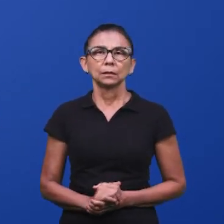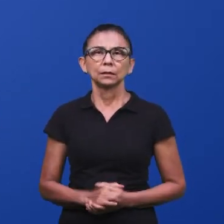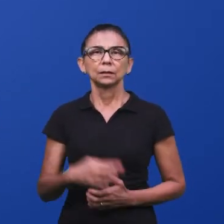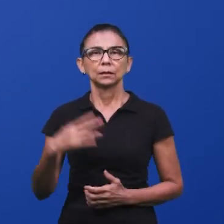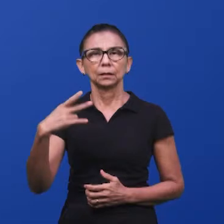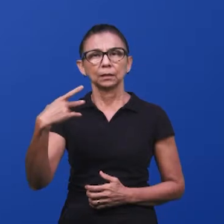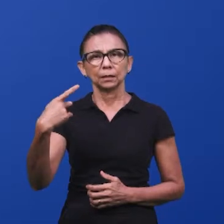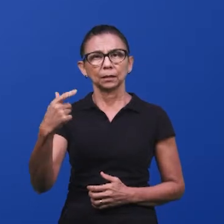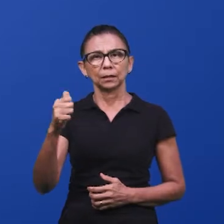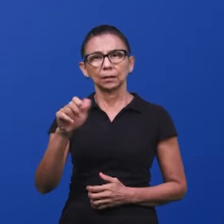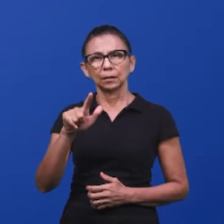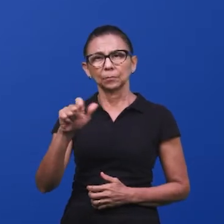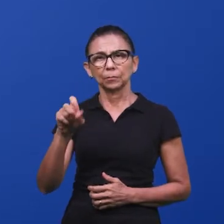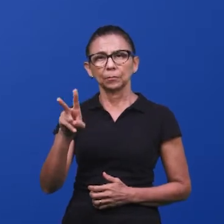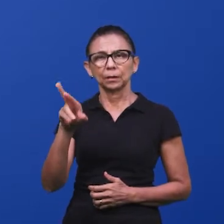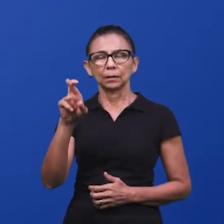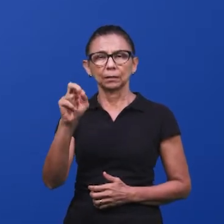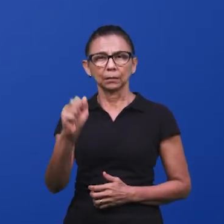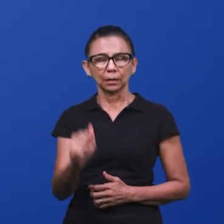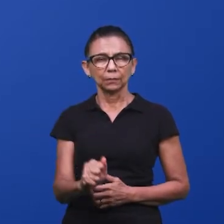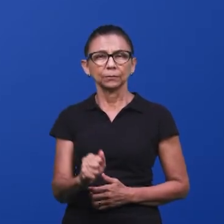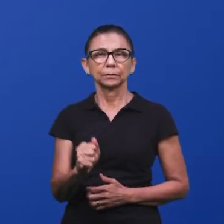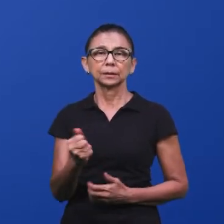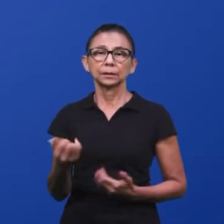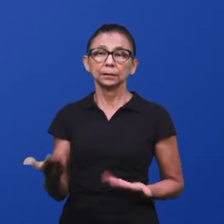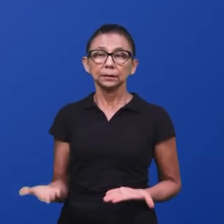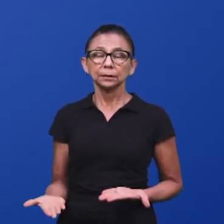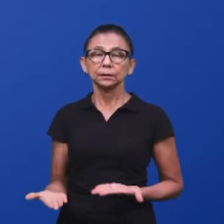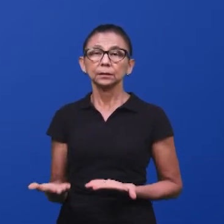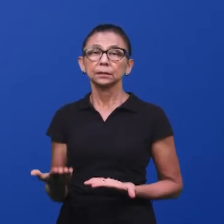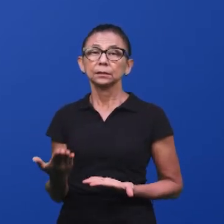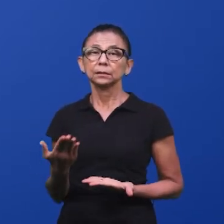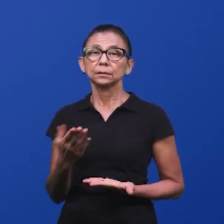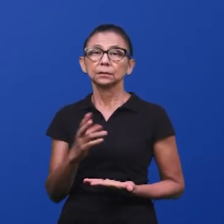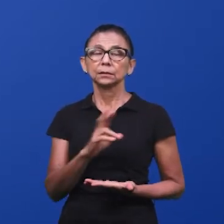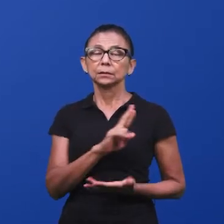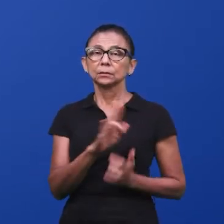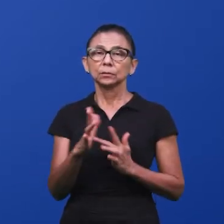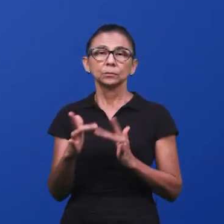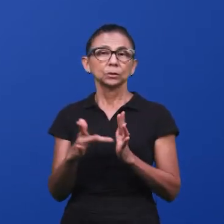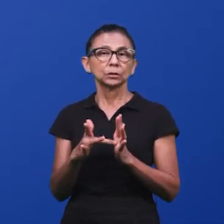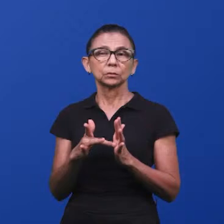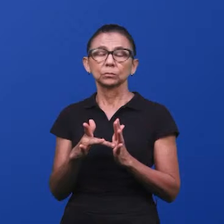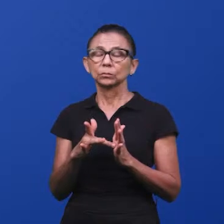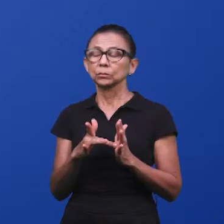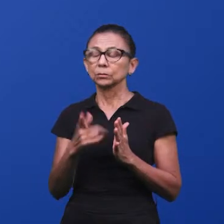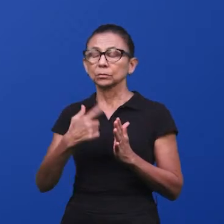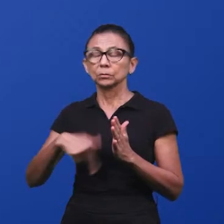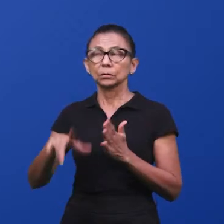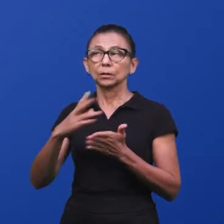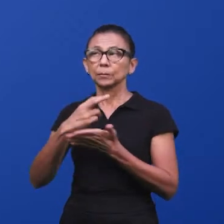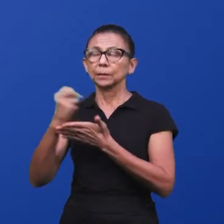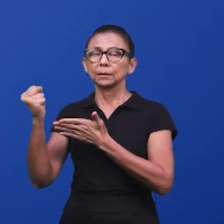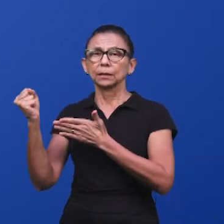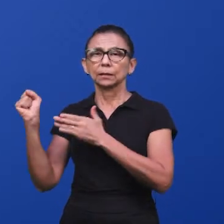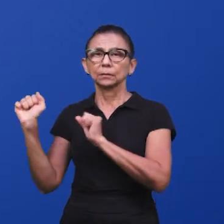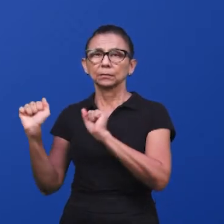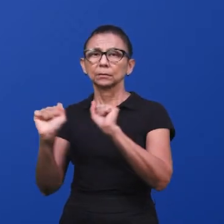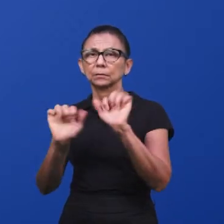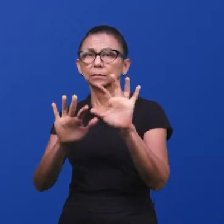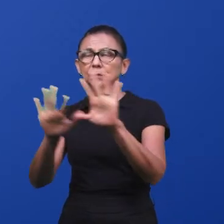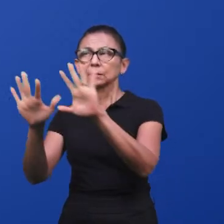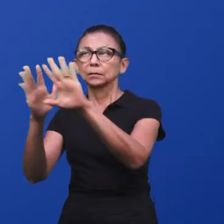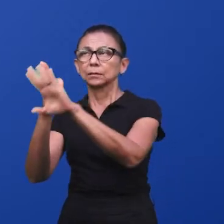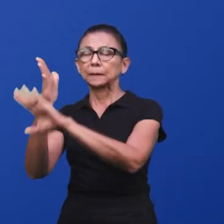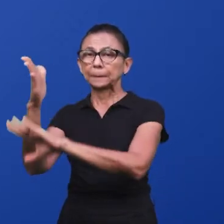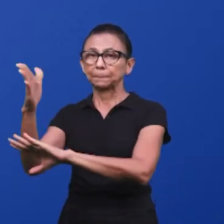fundamento para o homem chegar na eternidade. Entender? Por causa dos temores noturnos, o homem caminha neste mundo